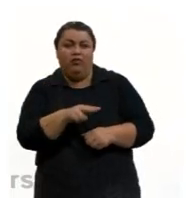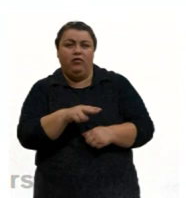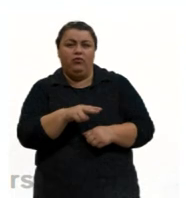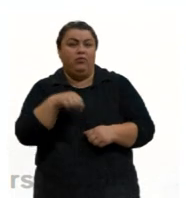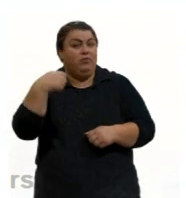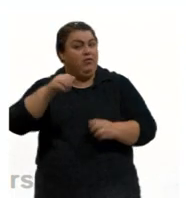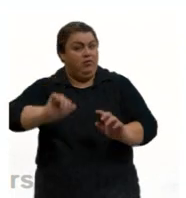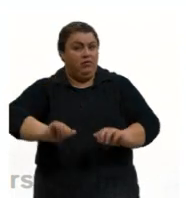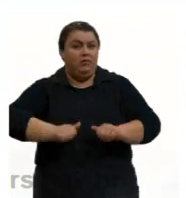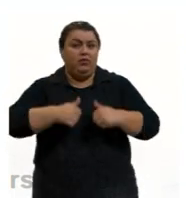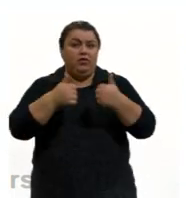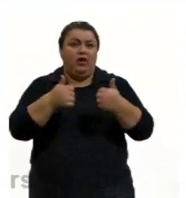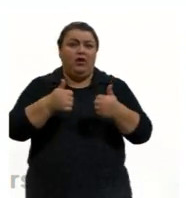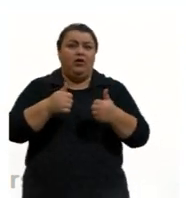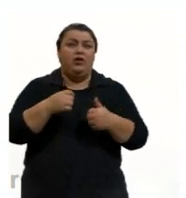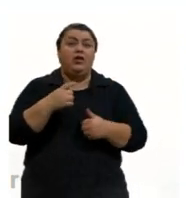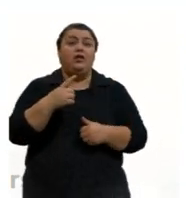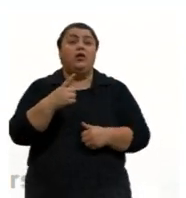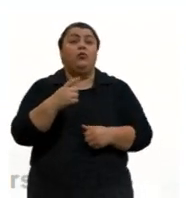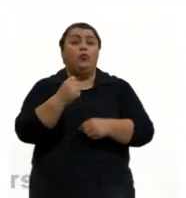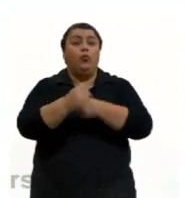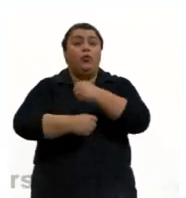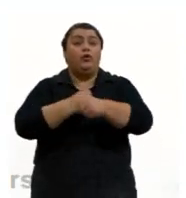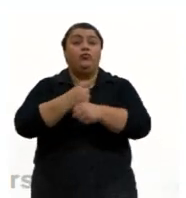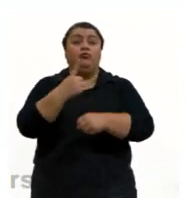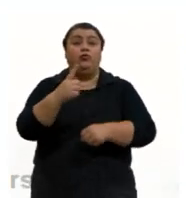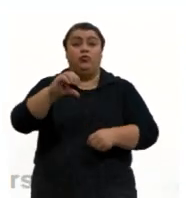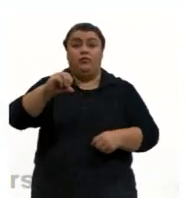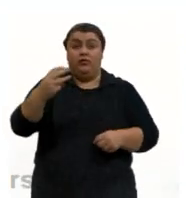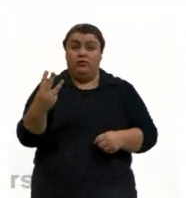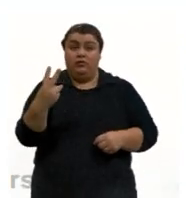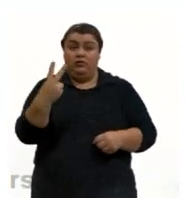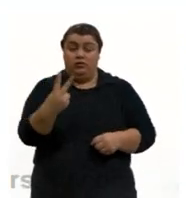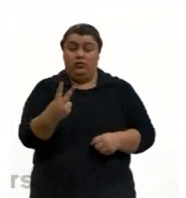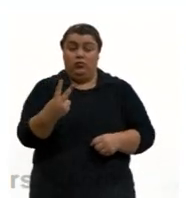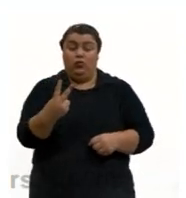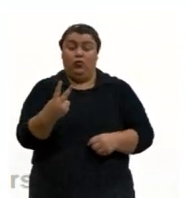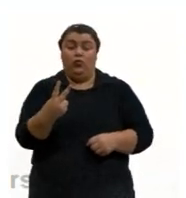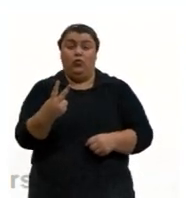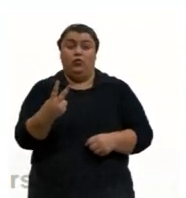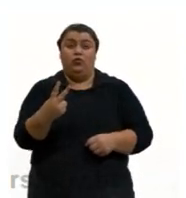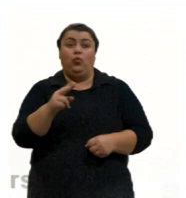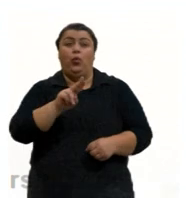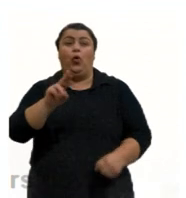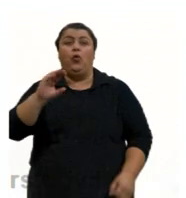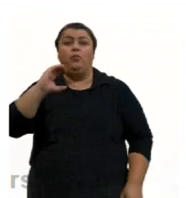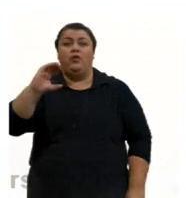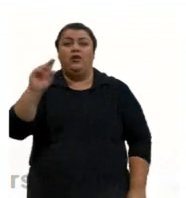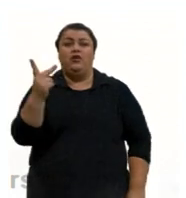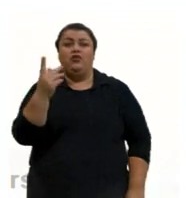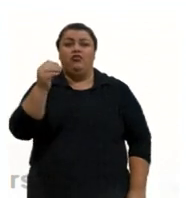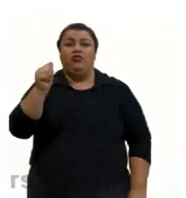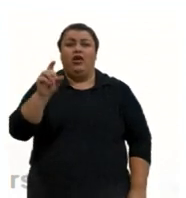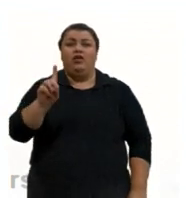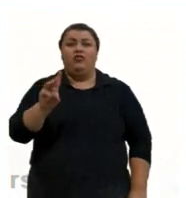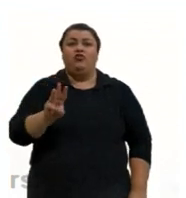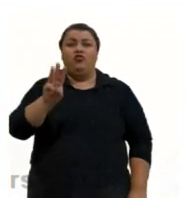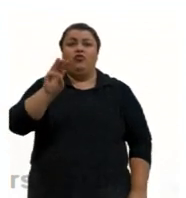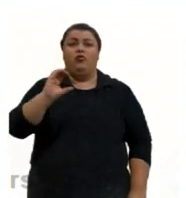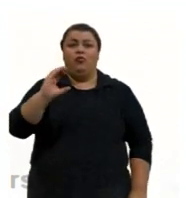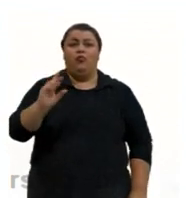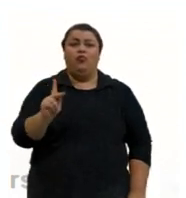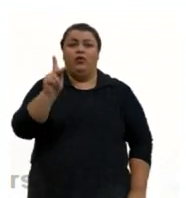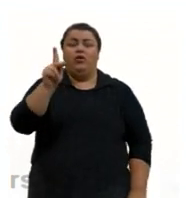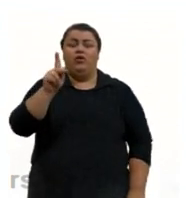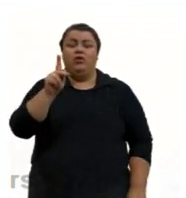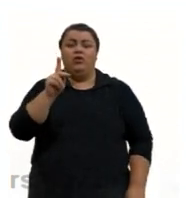melhorado. Então, em 1932, um parceiro do Rutherford, né, o Chadwick, descobriu que havia